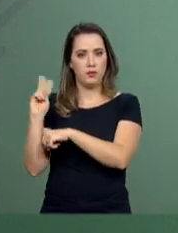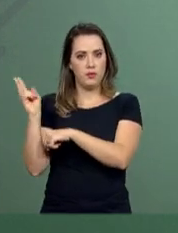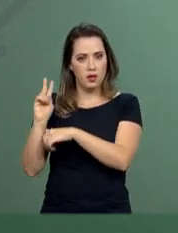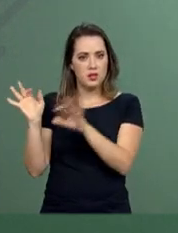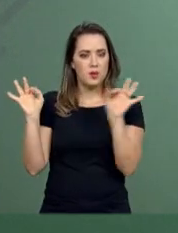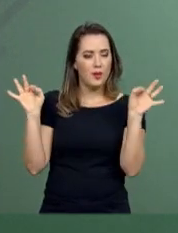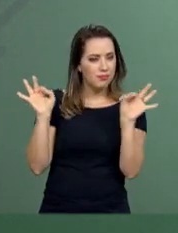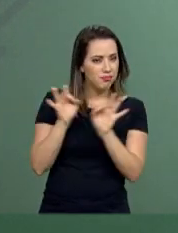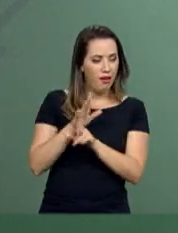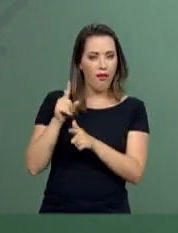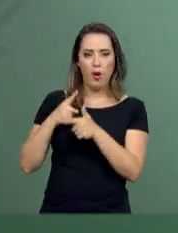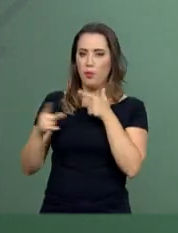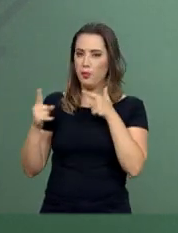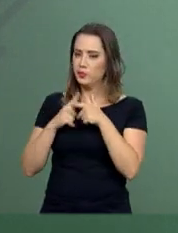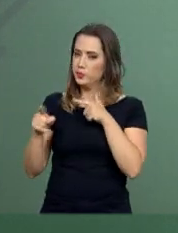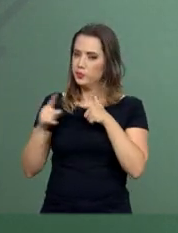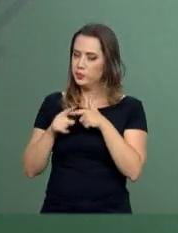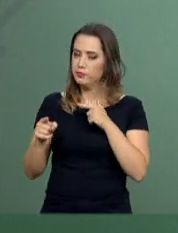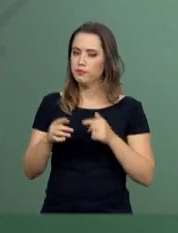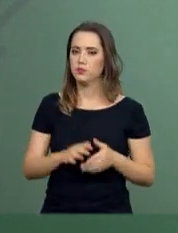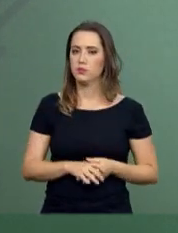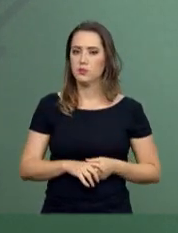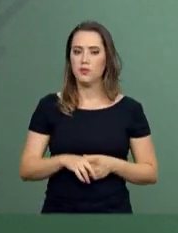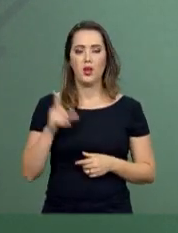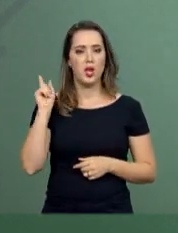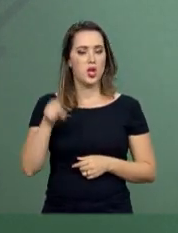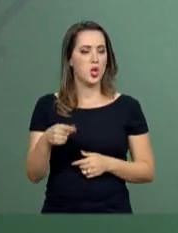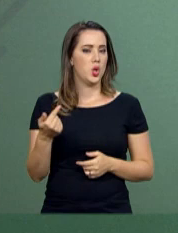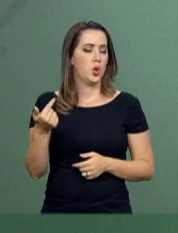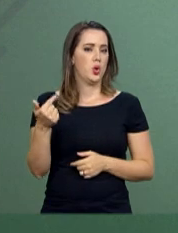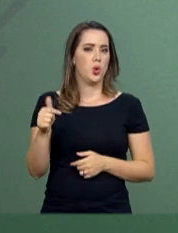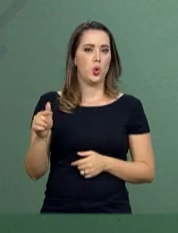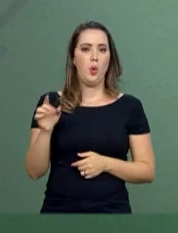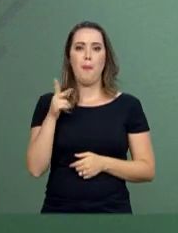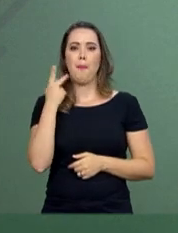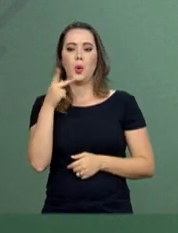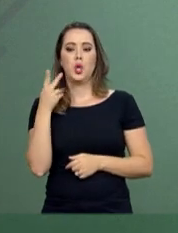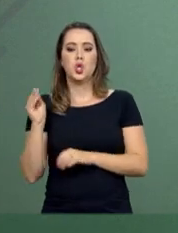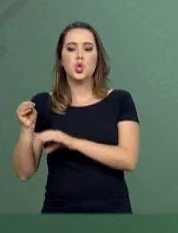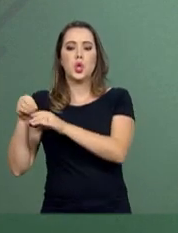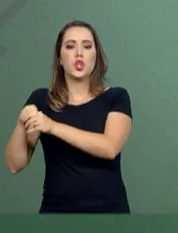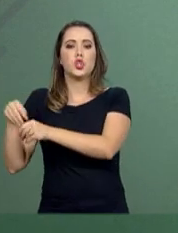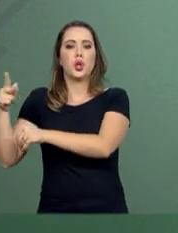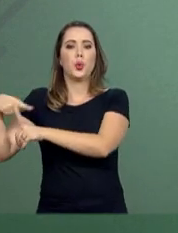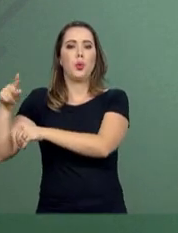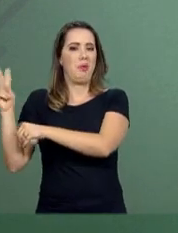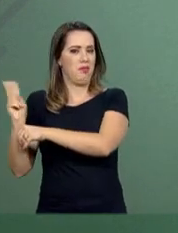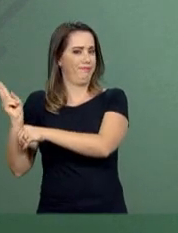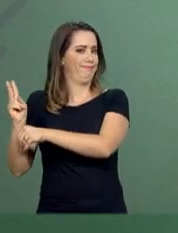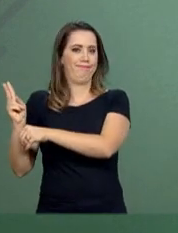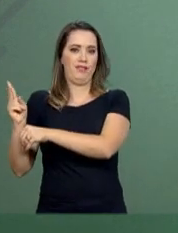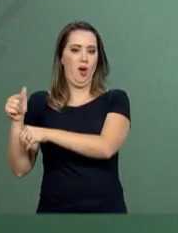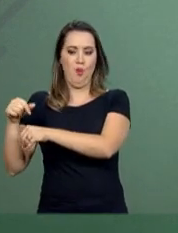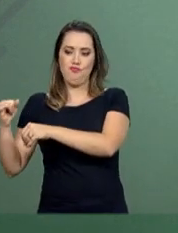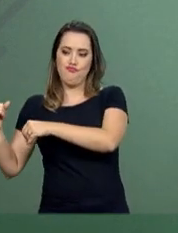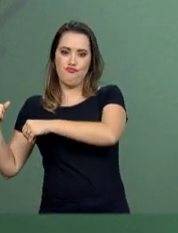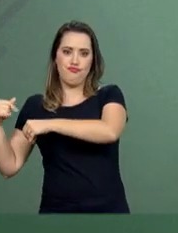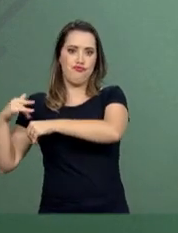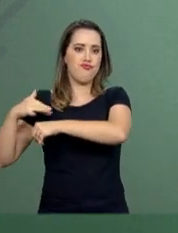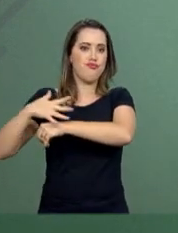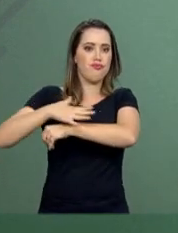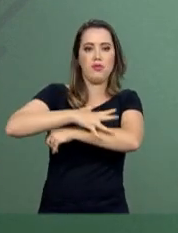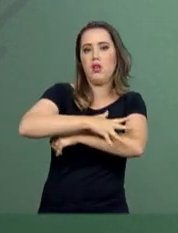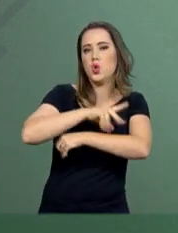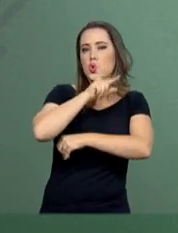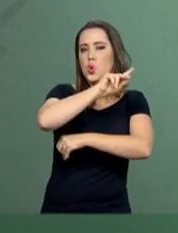esse problema, que não é mais de política interna de um país, mas avançou pela